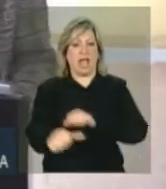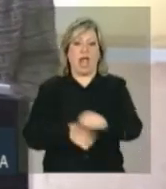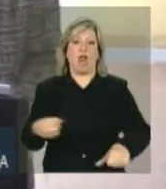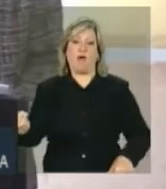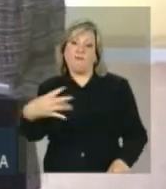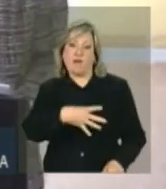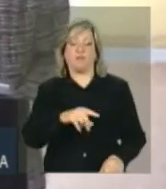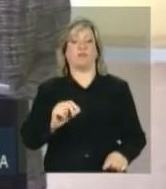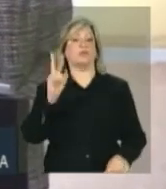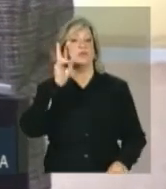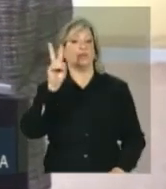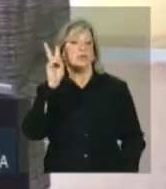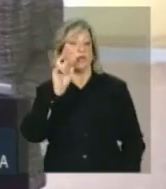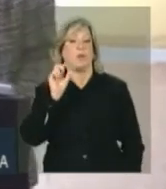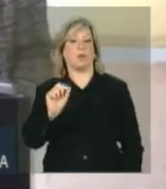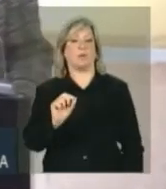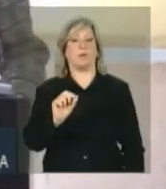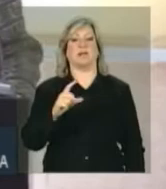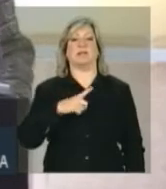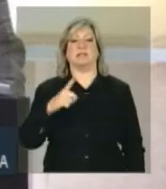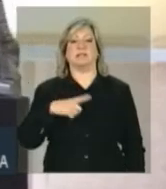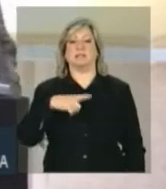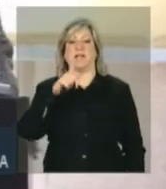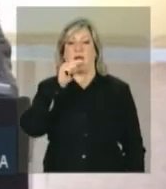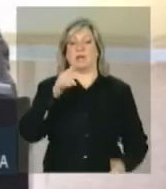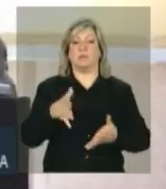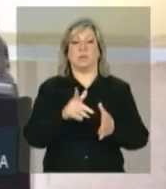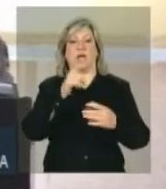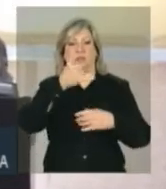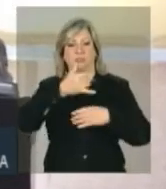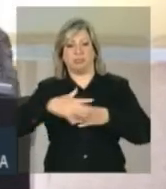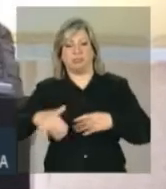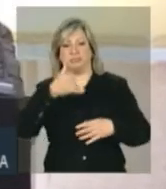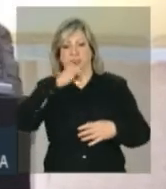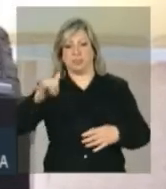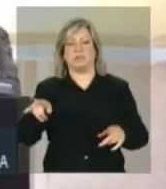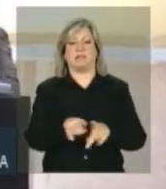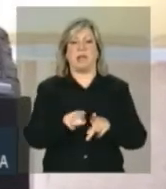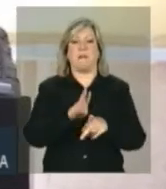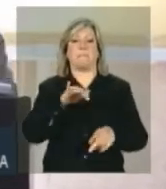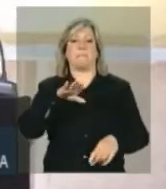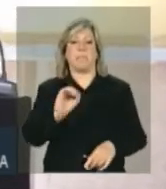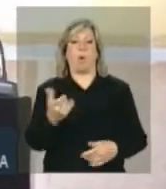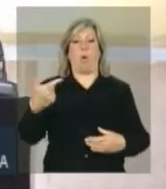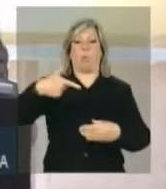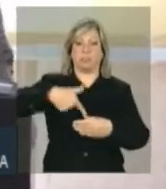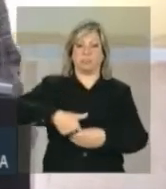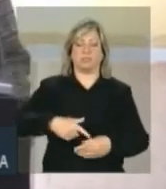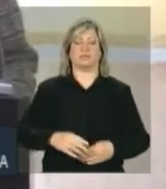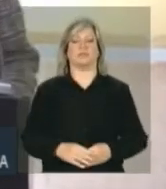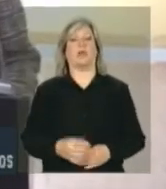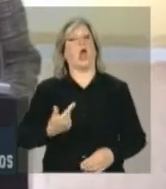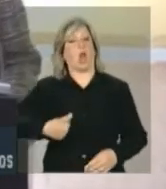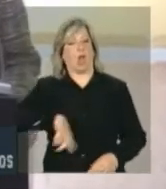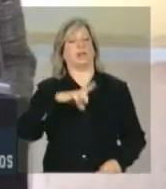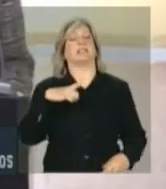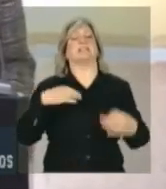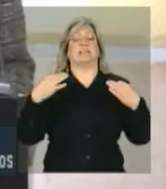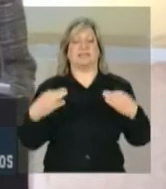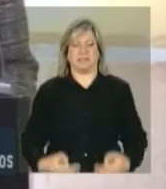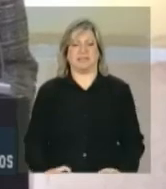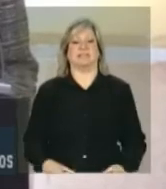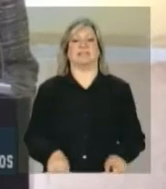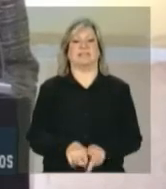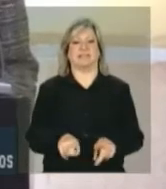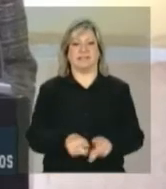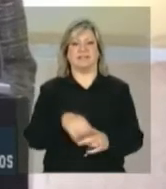tanto no que se refere à hidroeletricidade, quanto no que se refere a biocombustíveis. Estamos seguros também